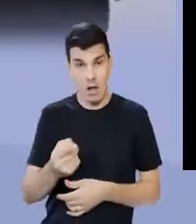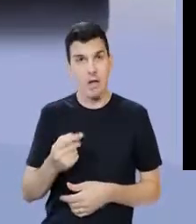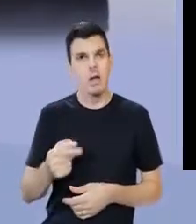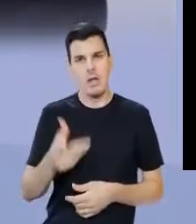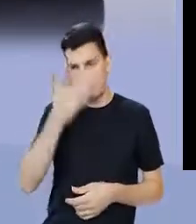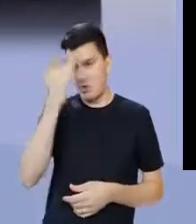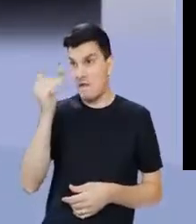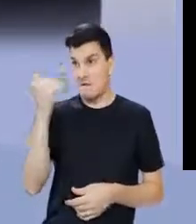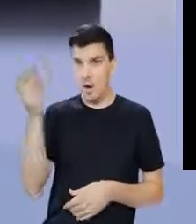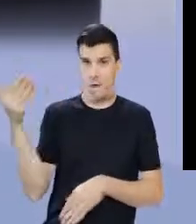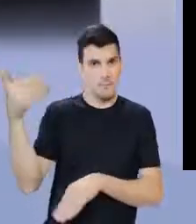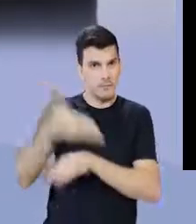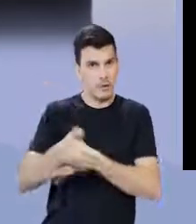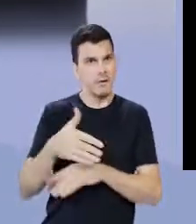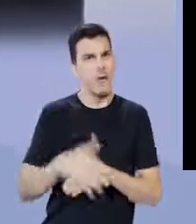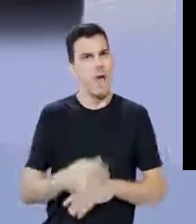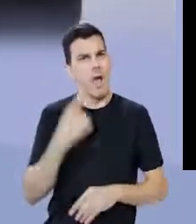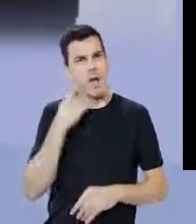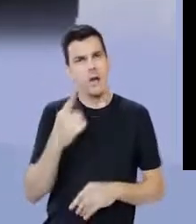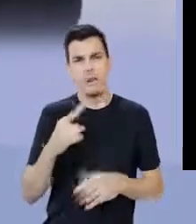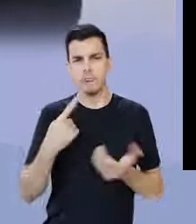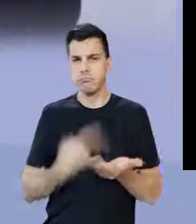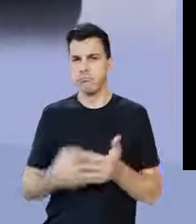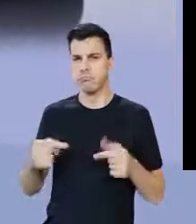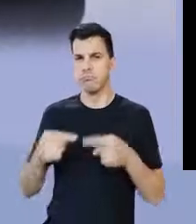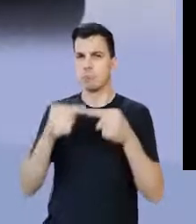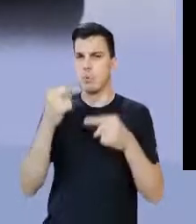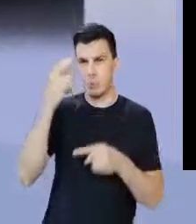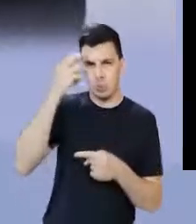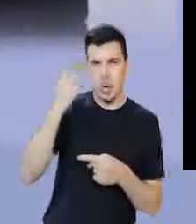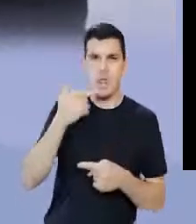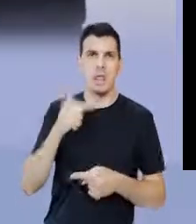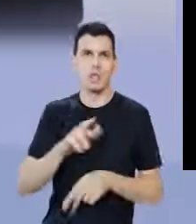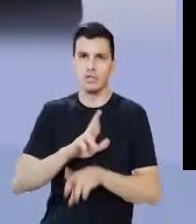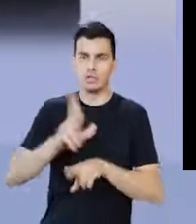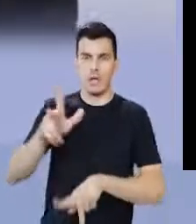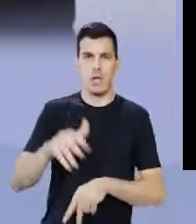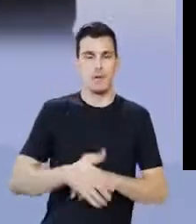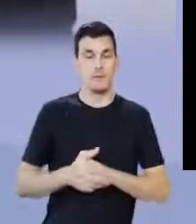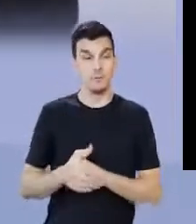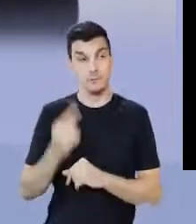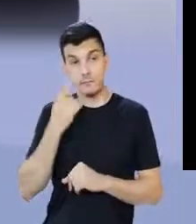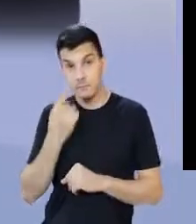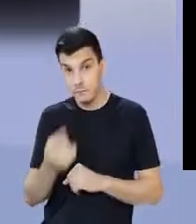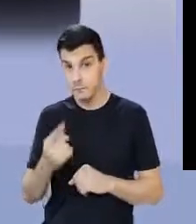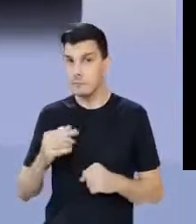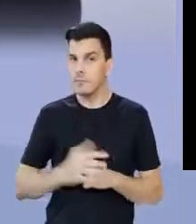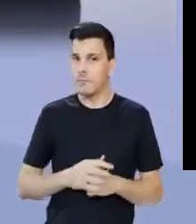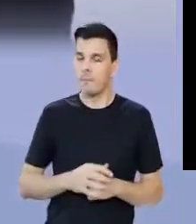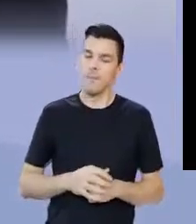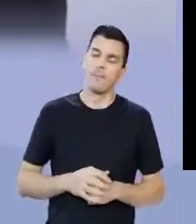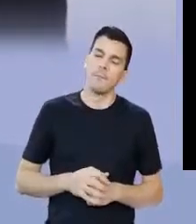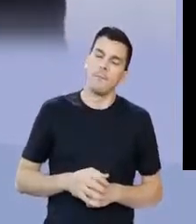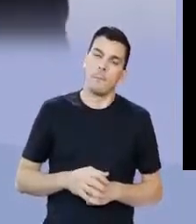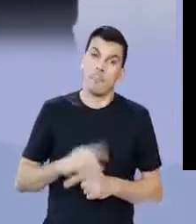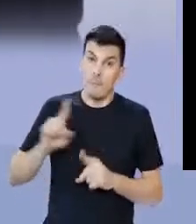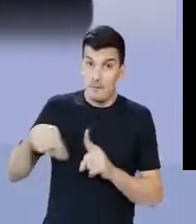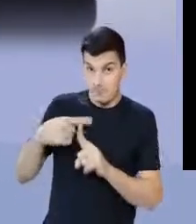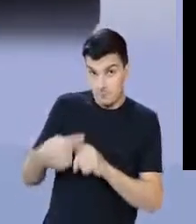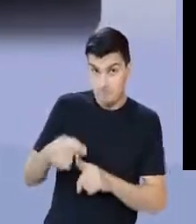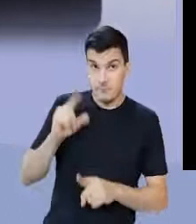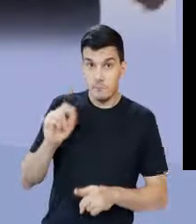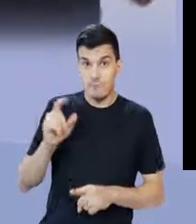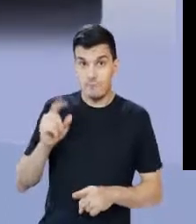nome que o romano dava a quem era estrangeiro, a quem não estava, compartilhando com a mesma cultura, com a mesma língua, isso tudo somado